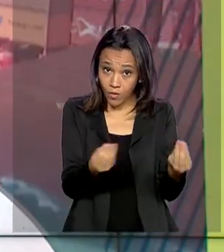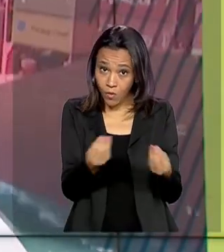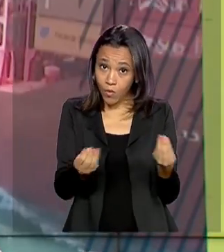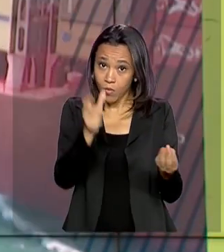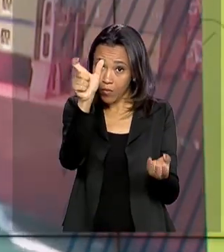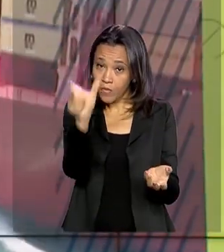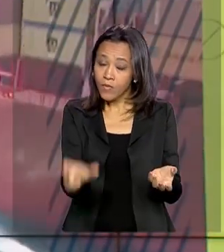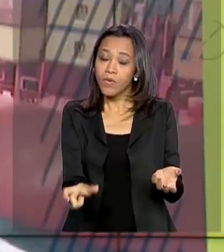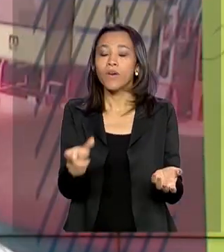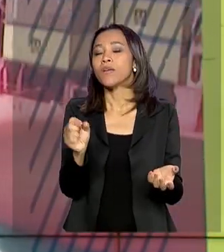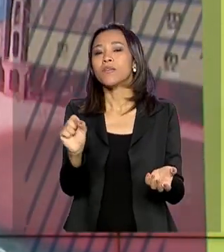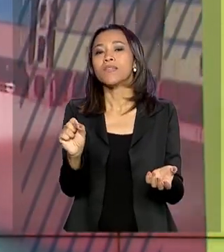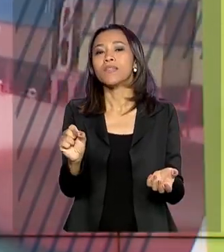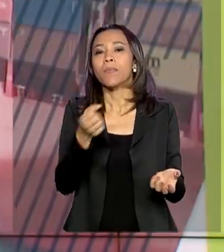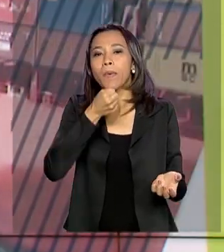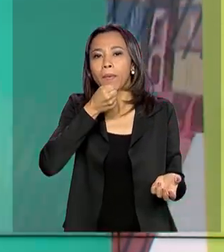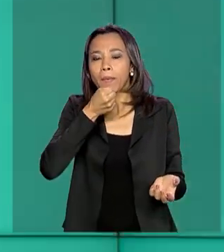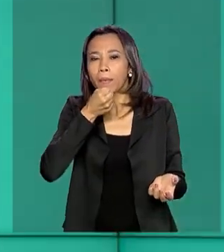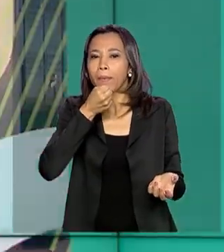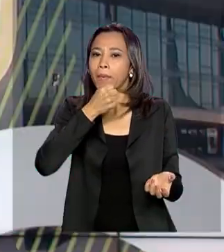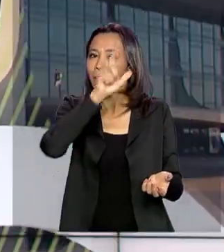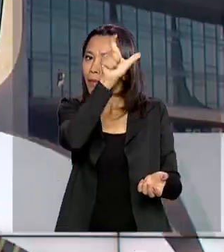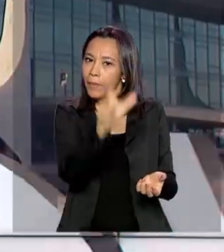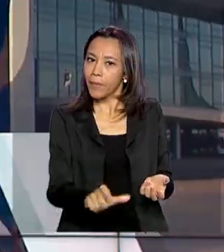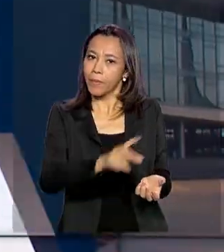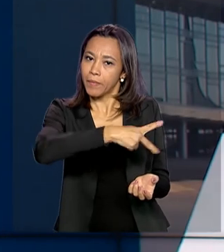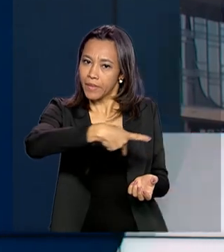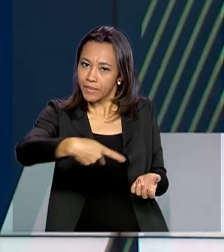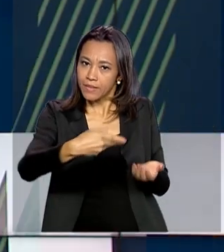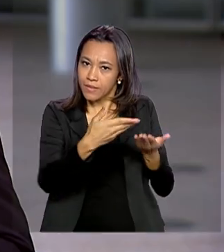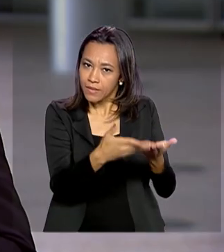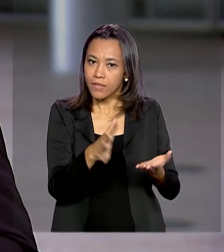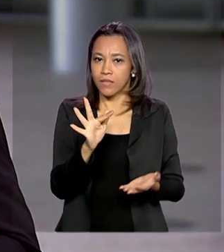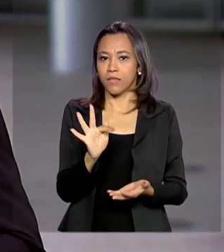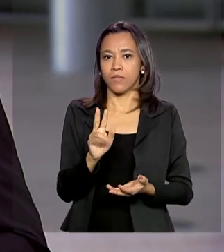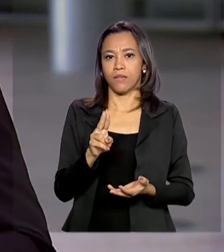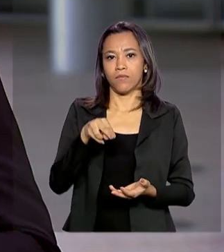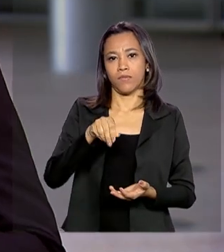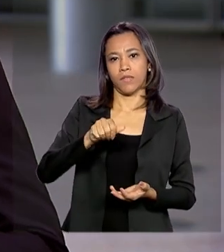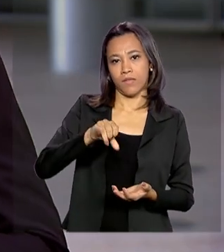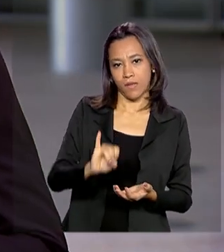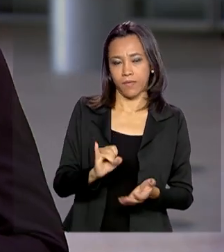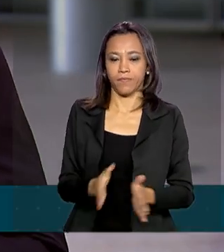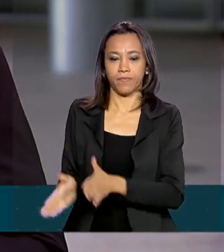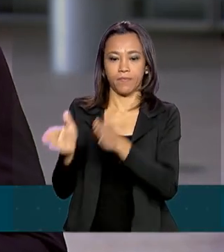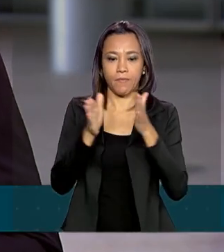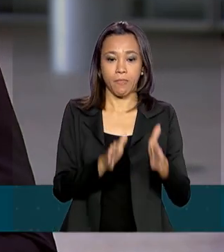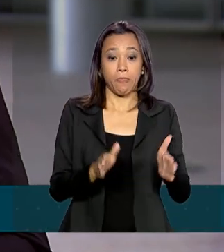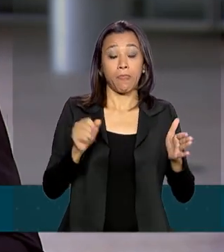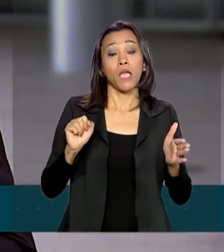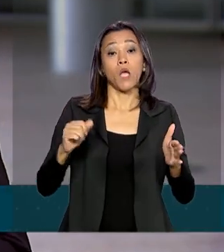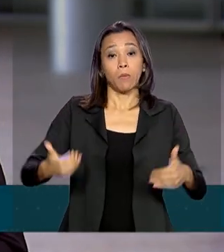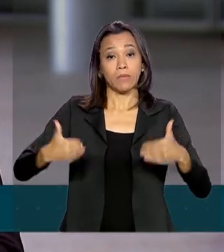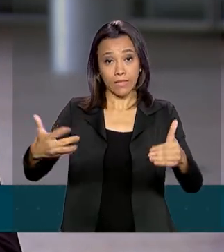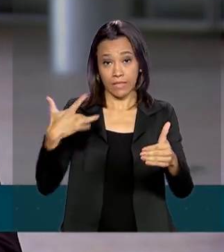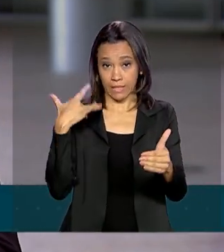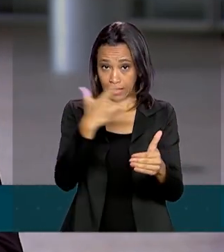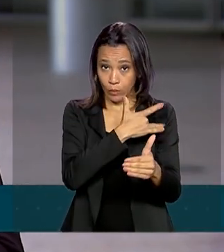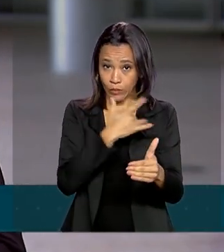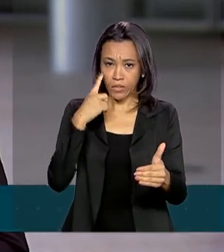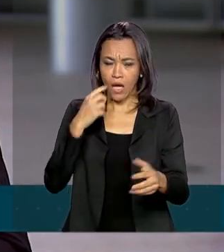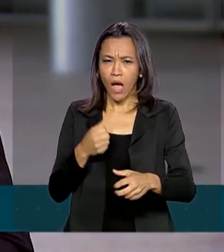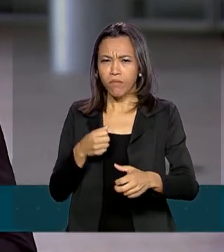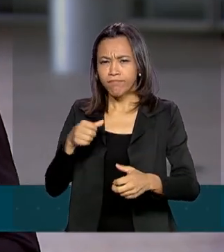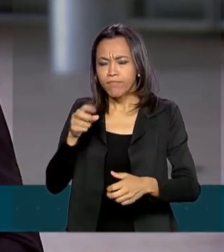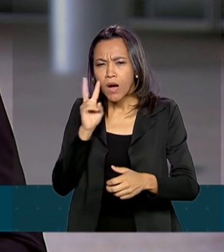repórter Glauco de Queiroz com o presidente da FUNAI. O Ministério da Saúde está monitorando os 34